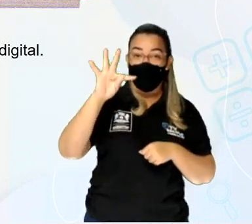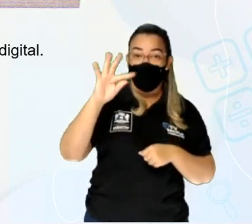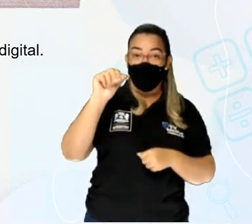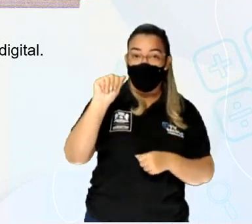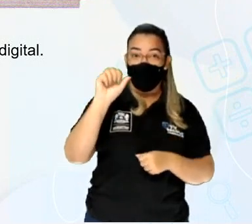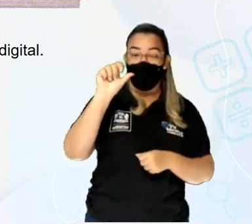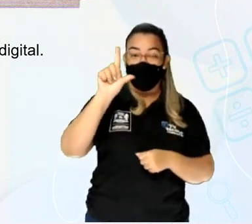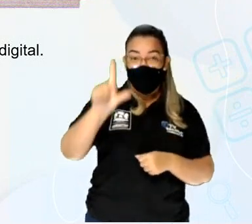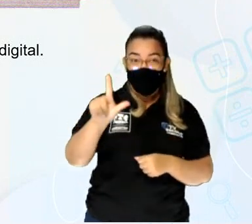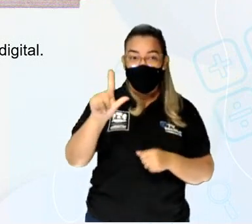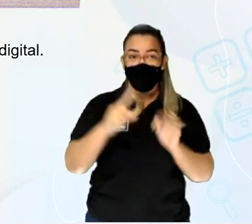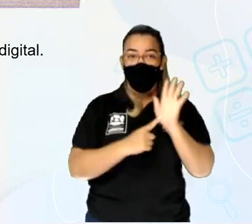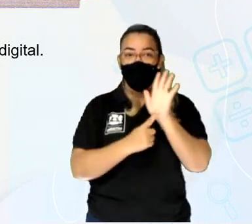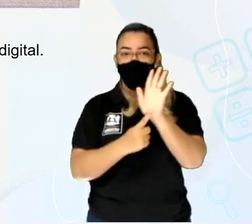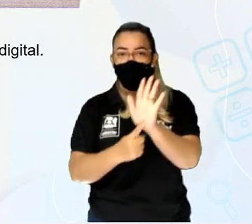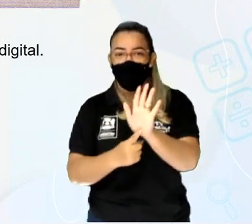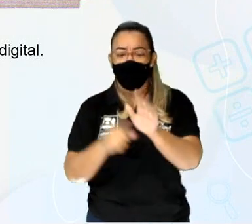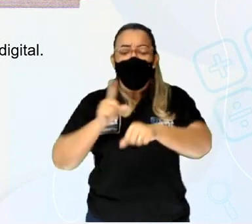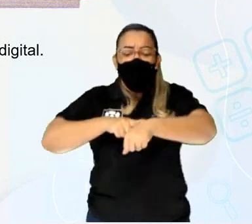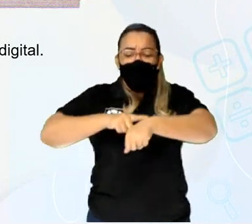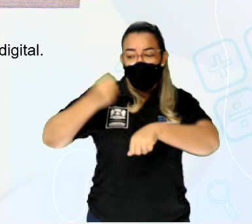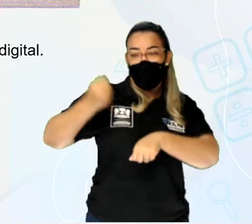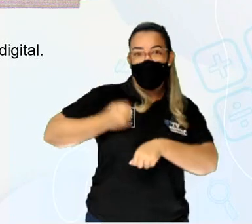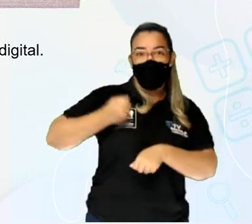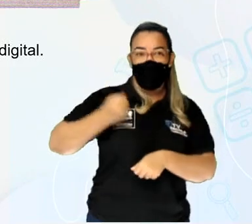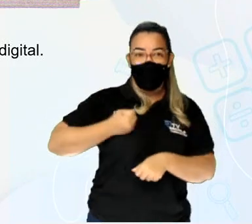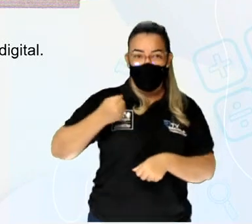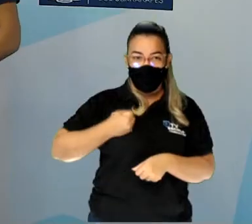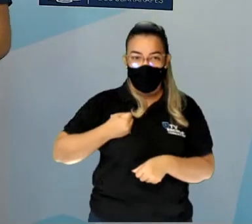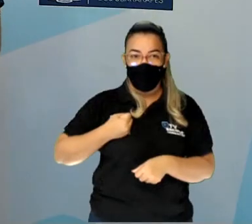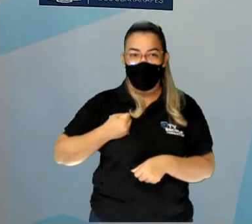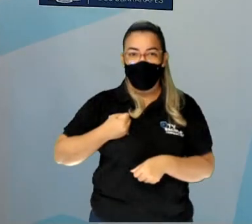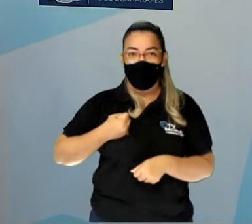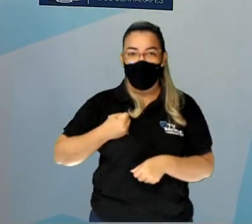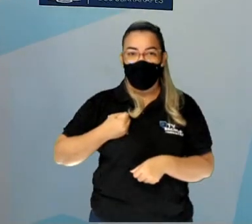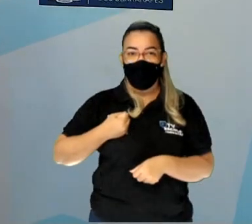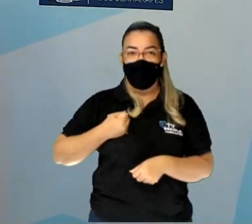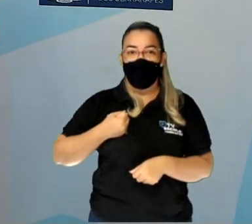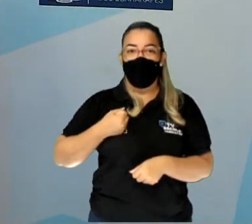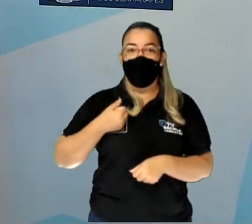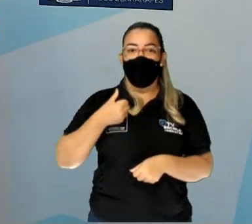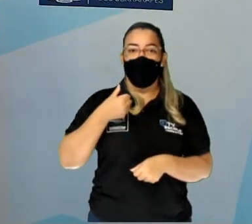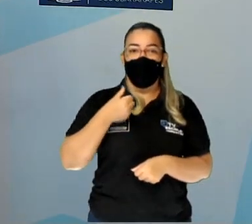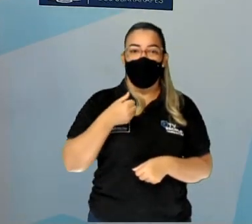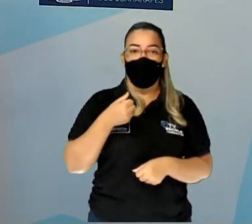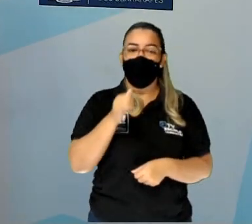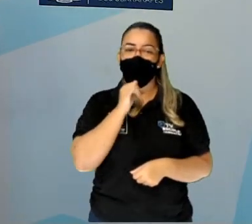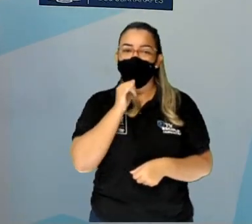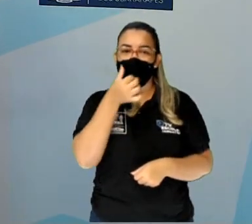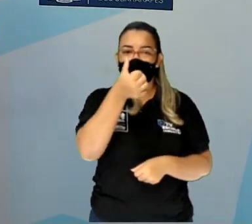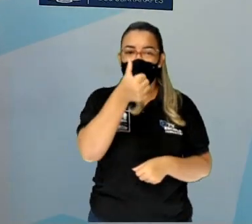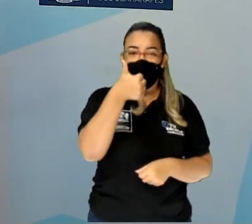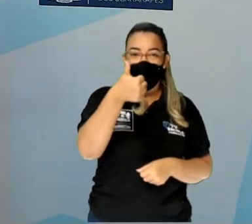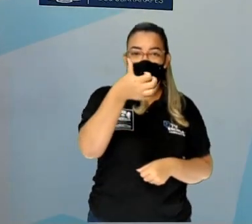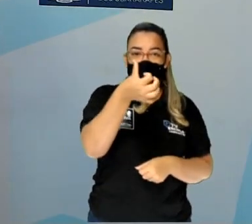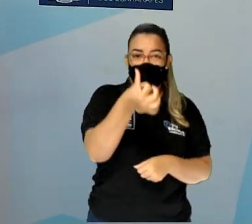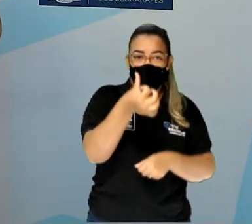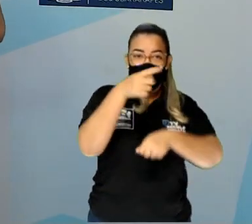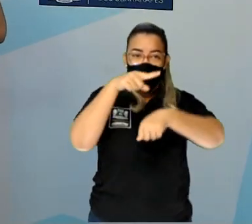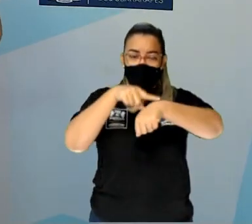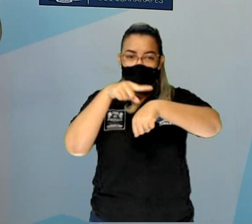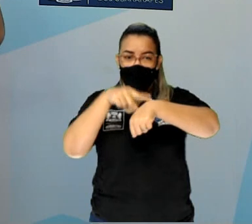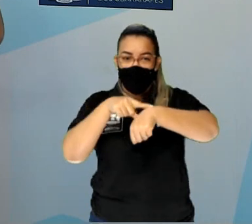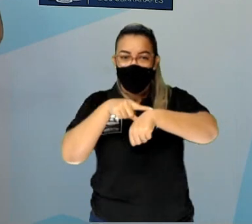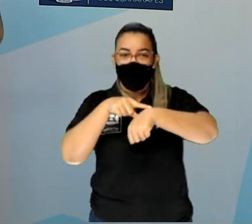apresenta as horas em números. Bom, do lado esquerdo nós temos as horas. E do lado direito nós